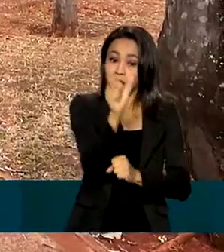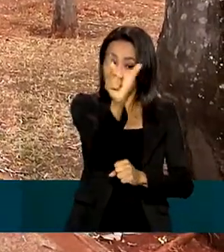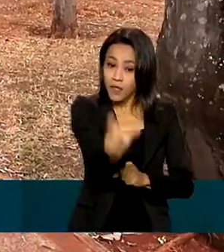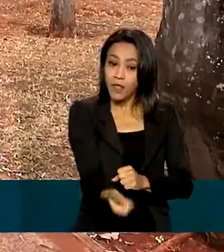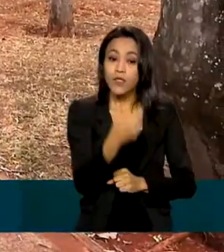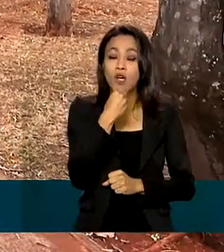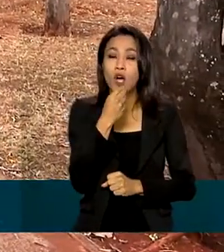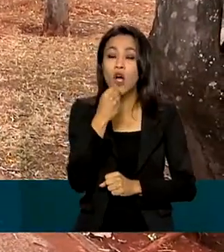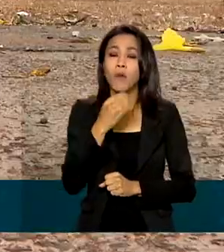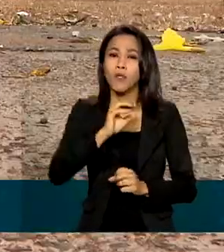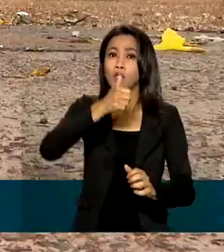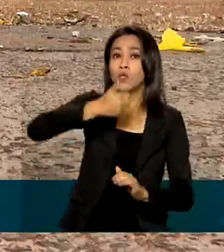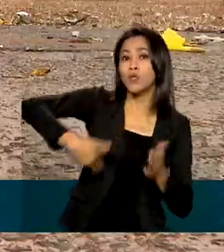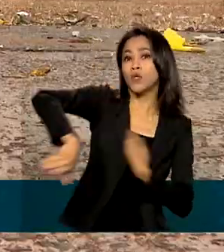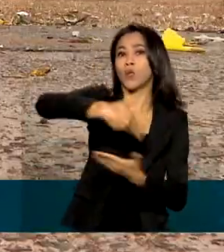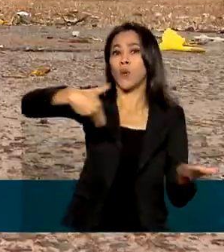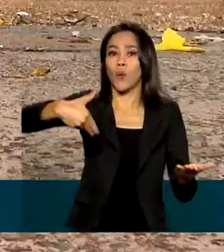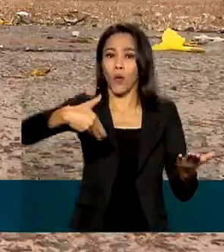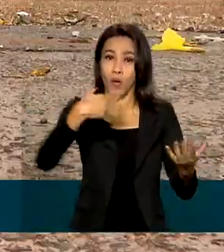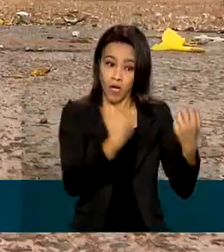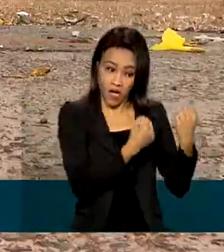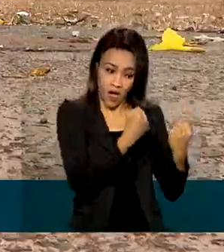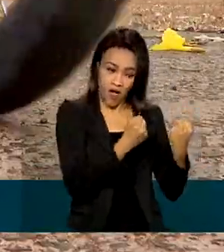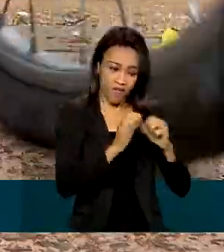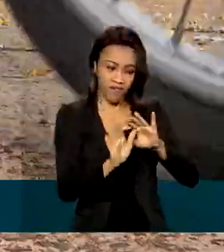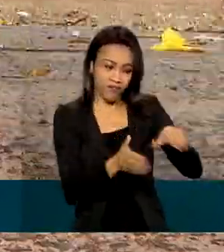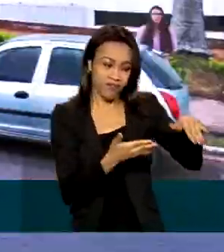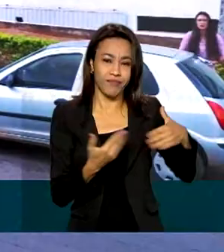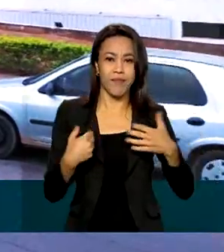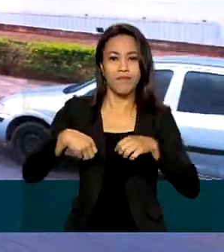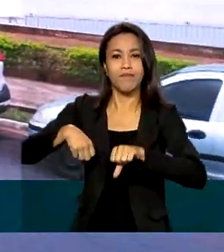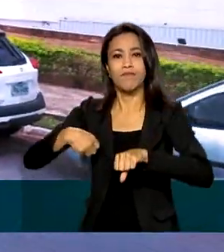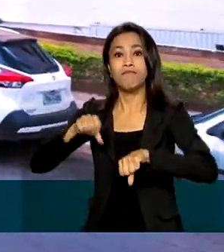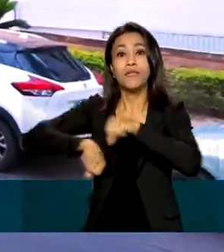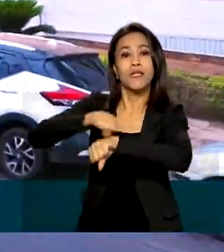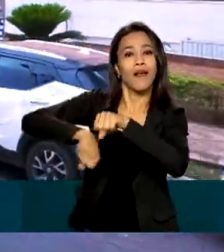o carro pela bicicleta para ir e voltar do trabalho em Brasília.